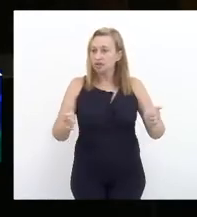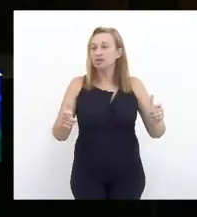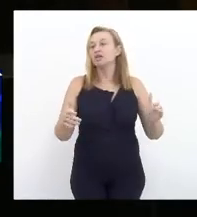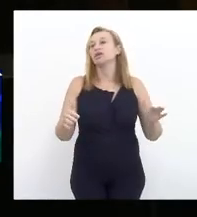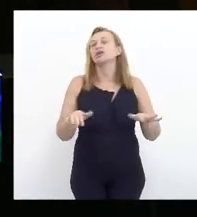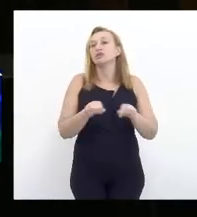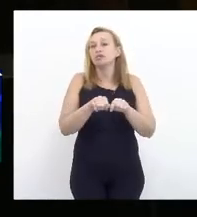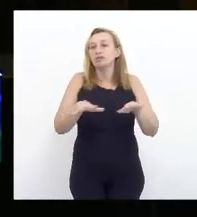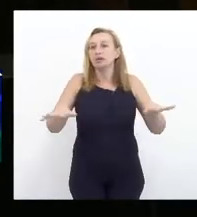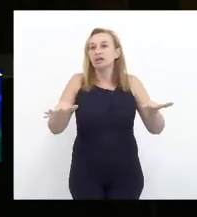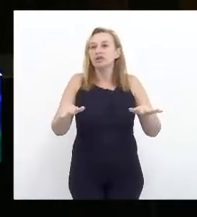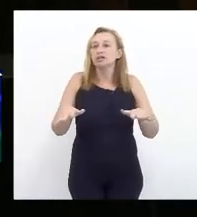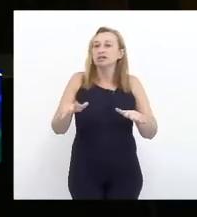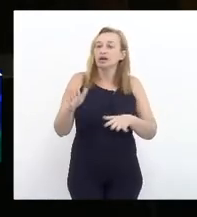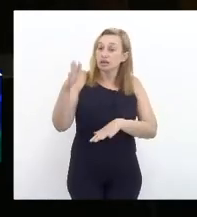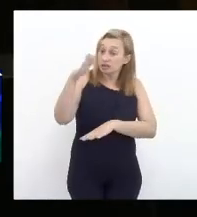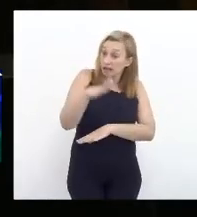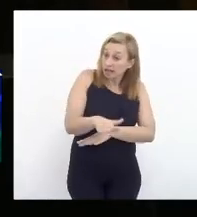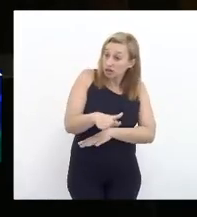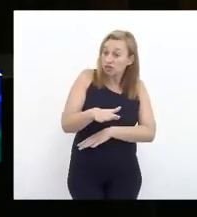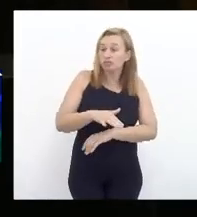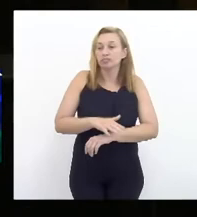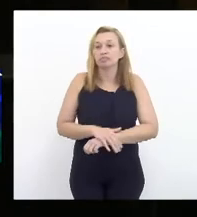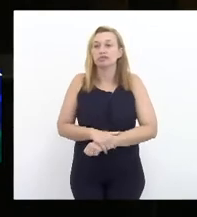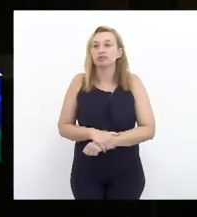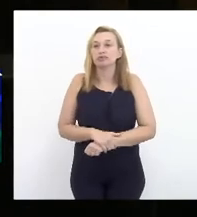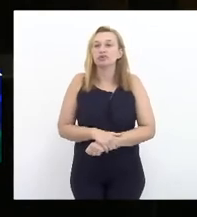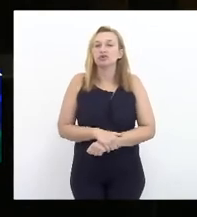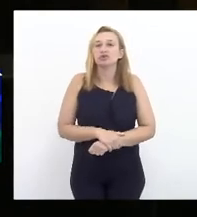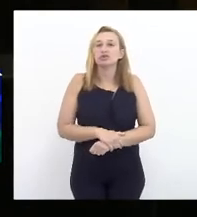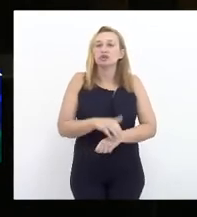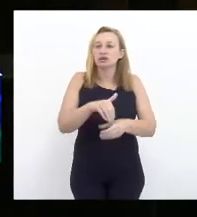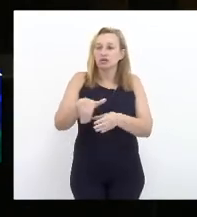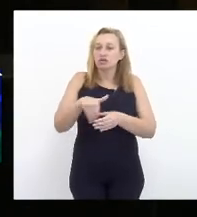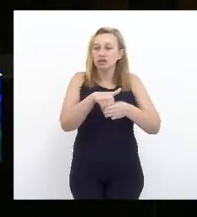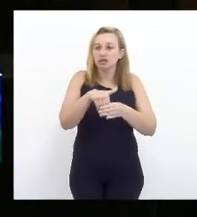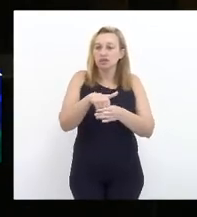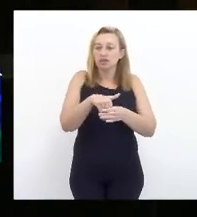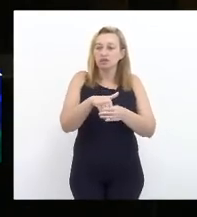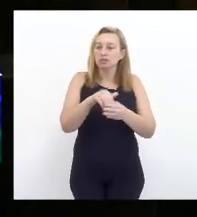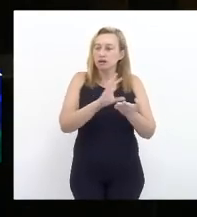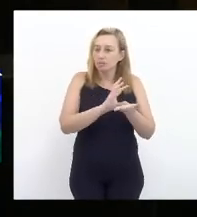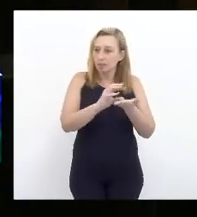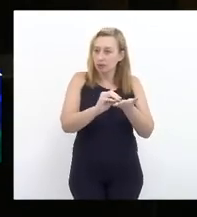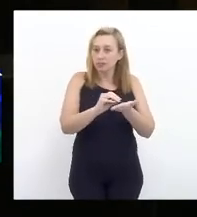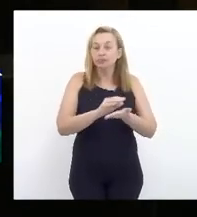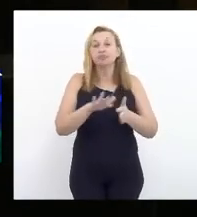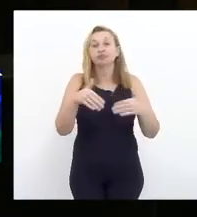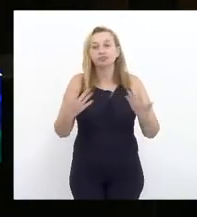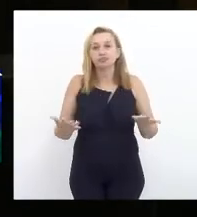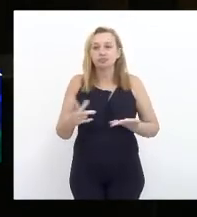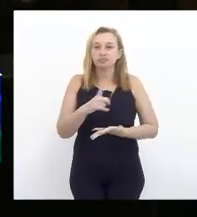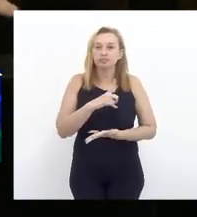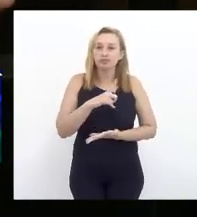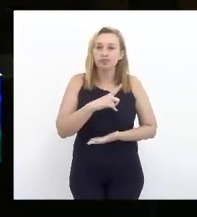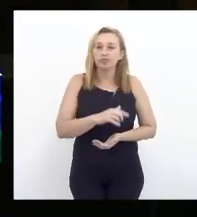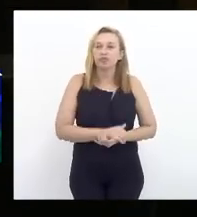para que, na parte da tarde, comece a votação dessa pauta. Então, nós teremos